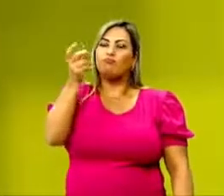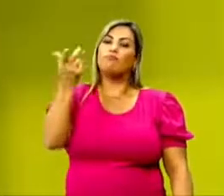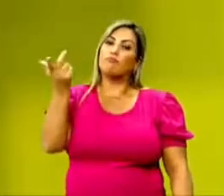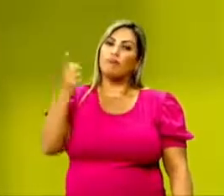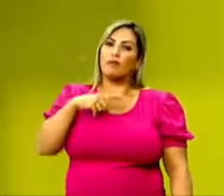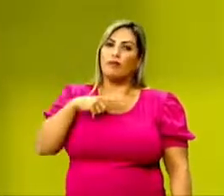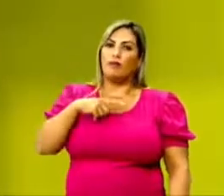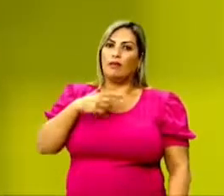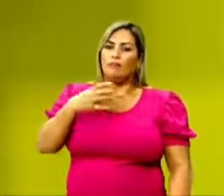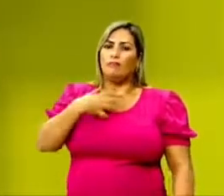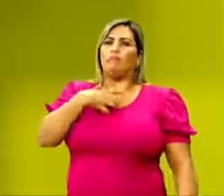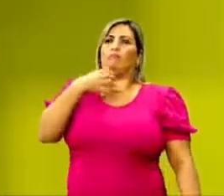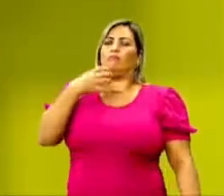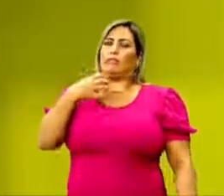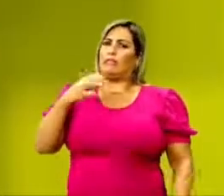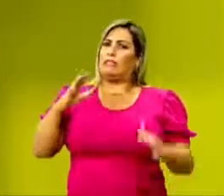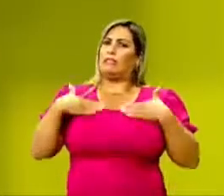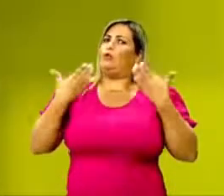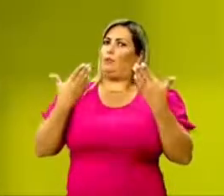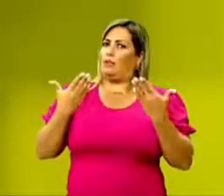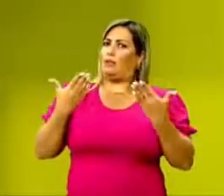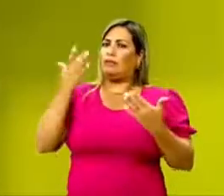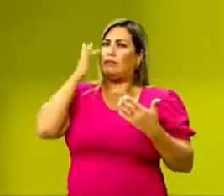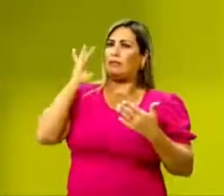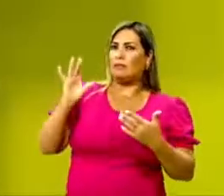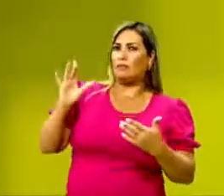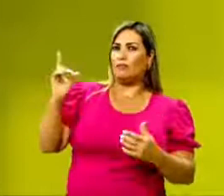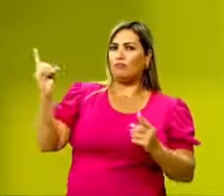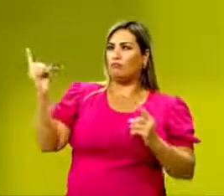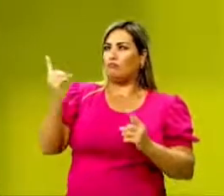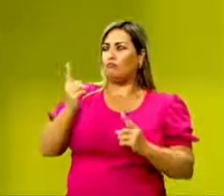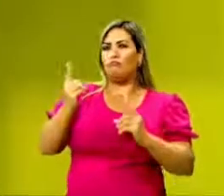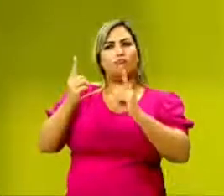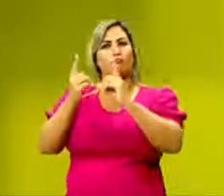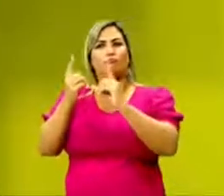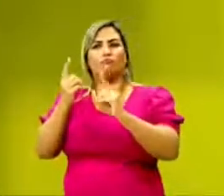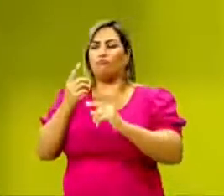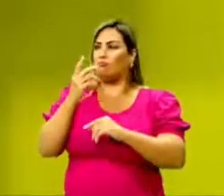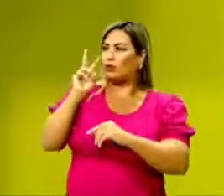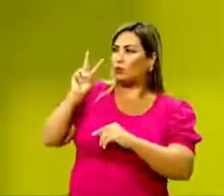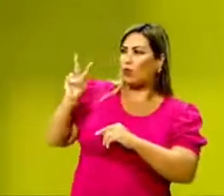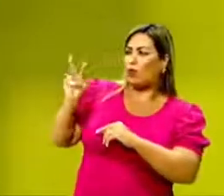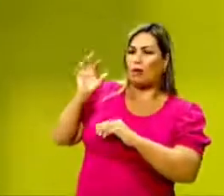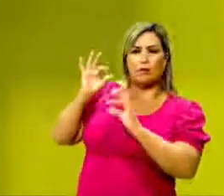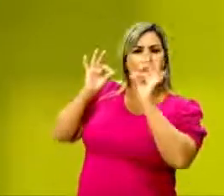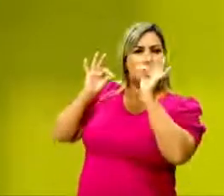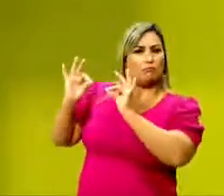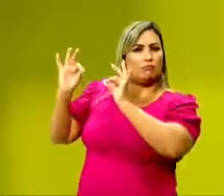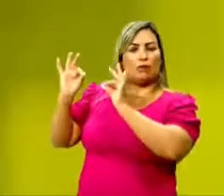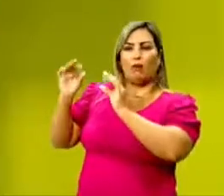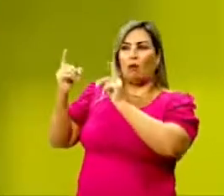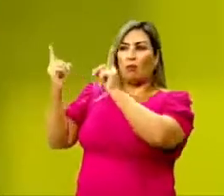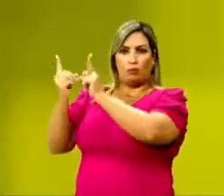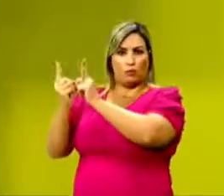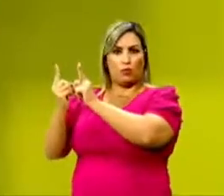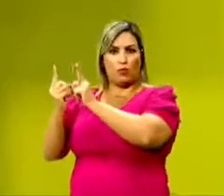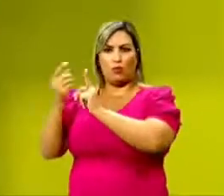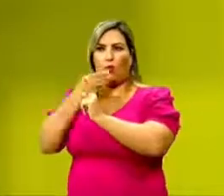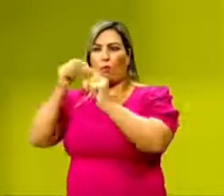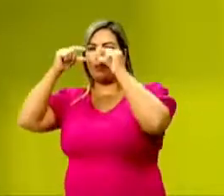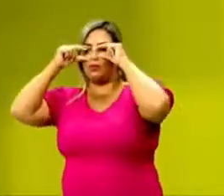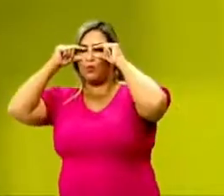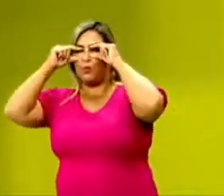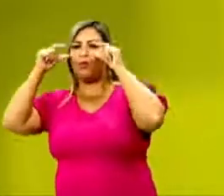causa ali estranheza quando ele vê alguém descrevendo uma obra para um outro homem elegante de óculos